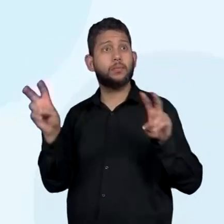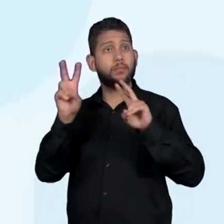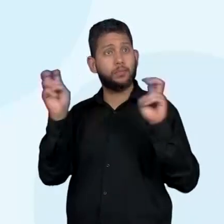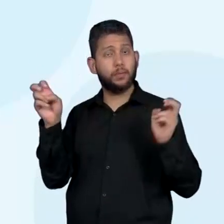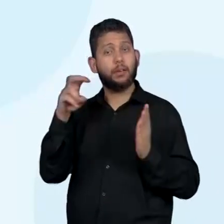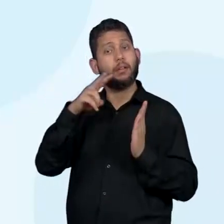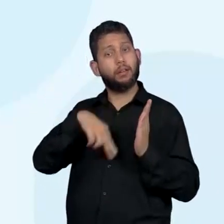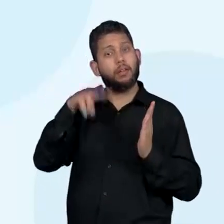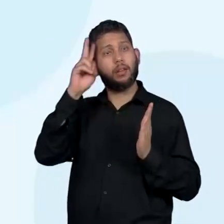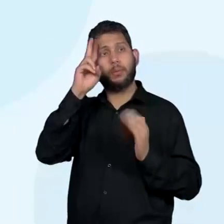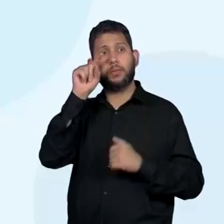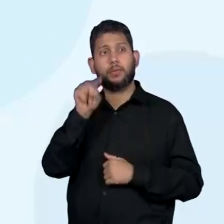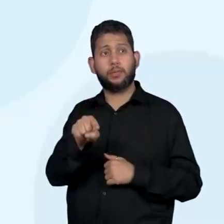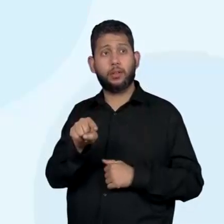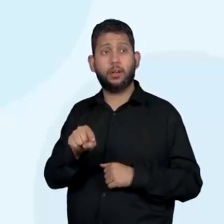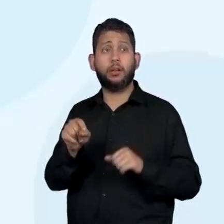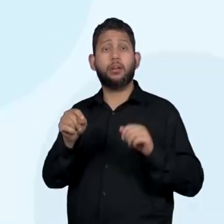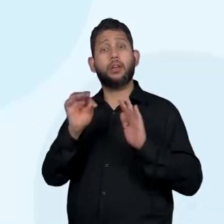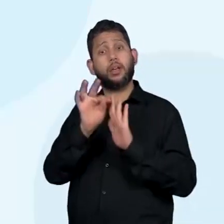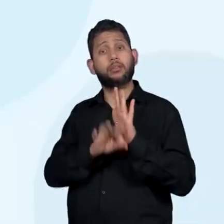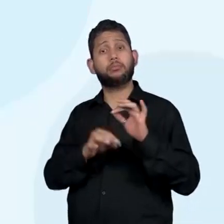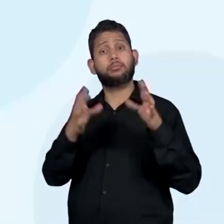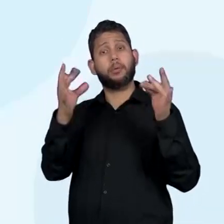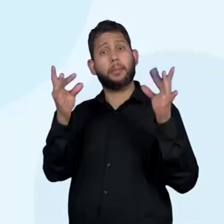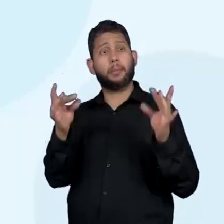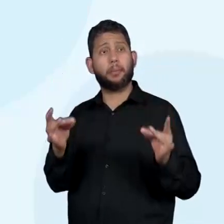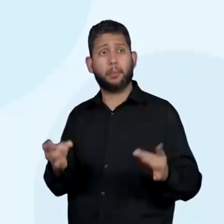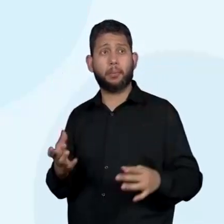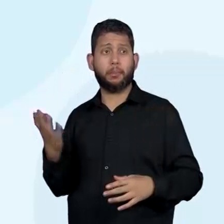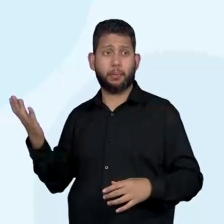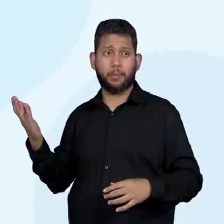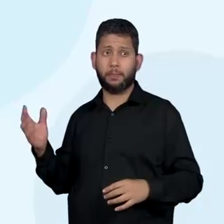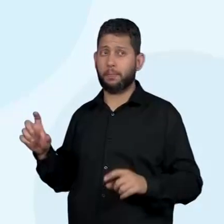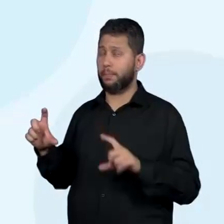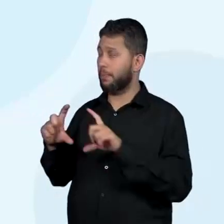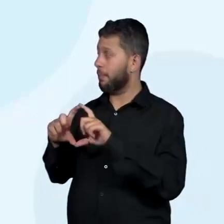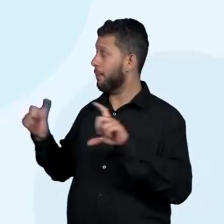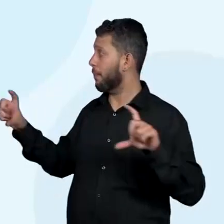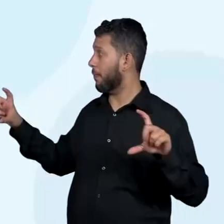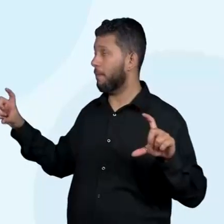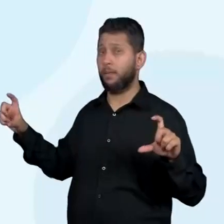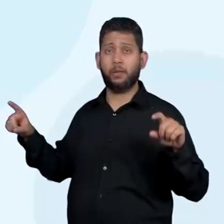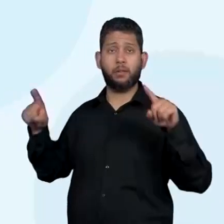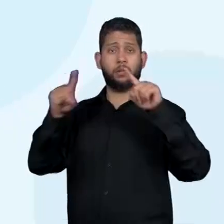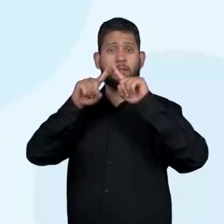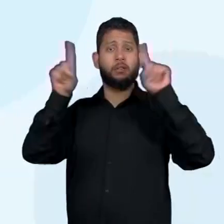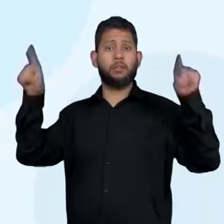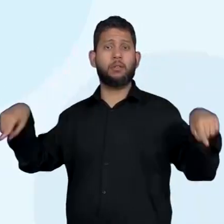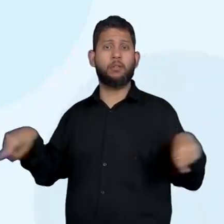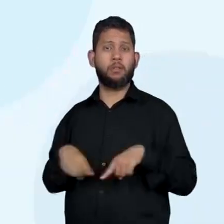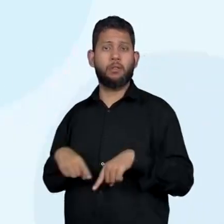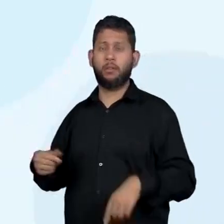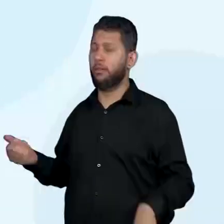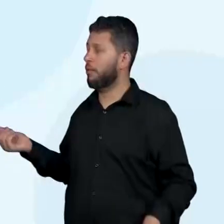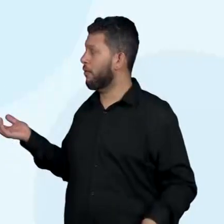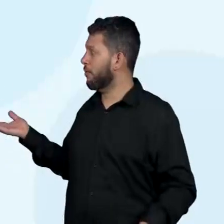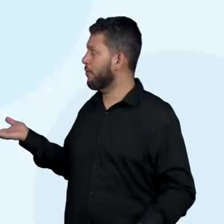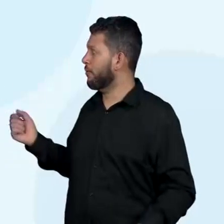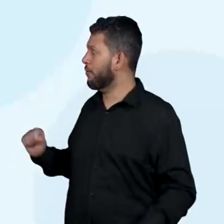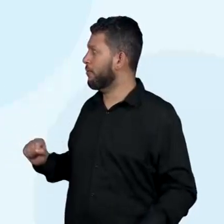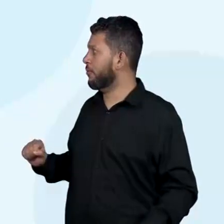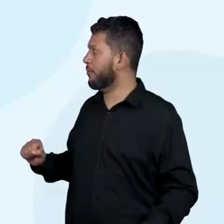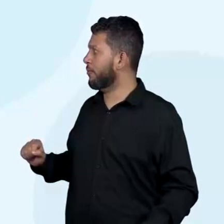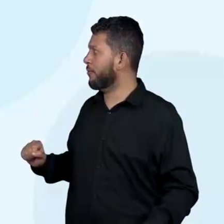e a mensagem. Aqui, eu vou fazer só um recorte quadrado aqui, do recorte do que se trata